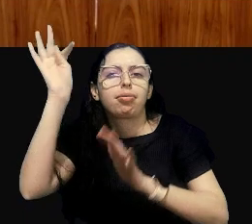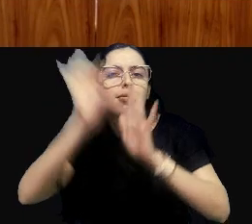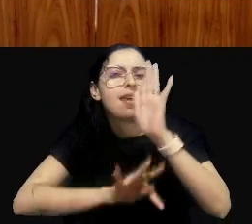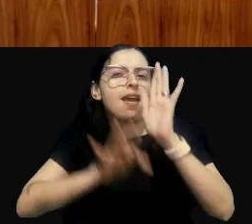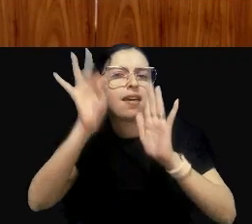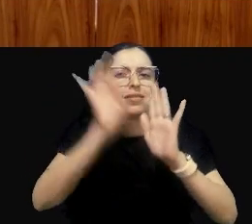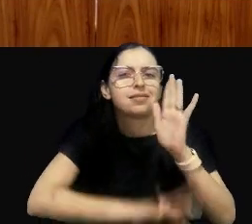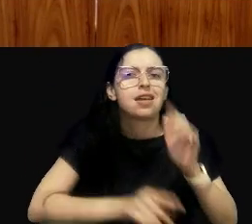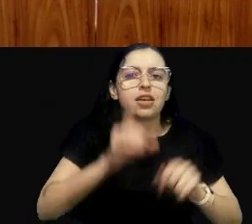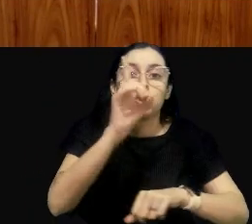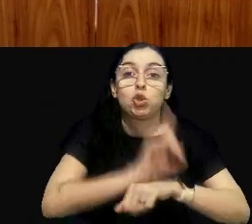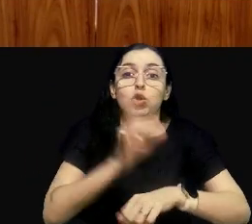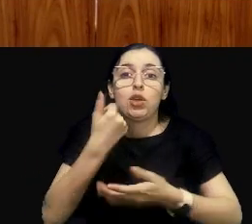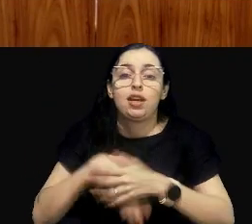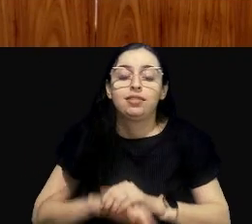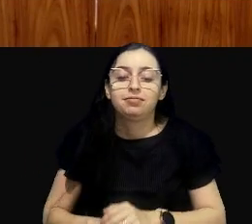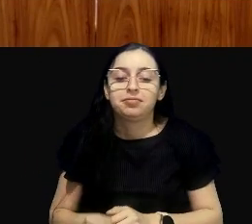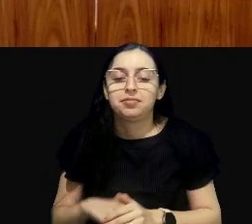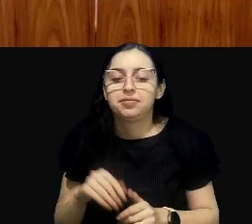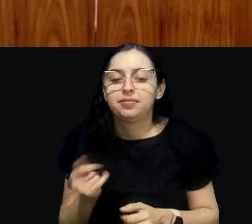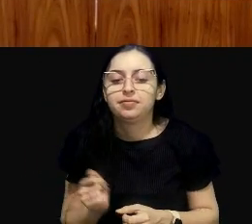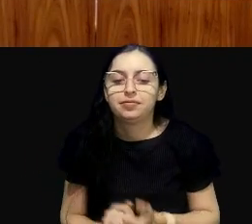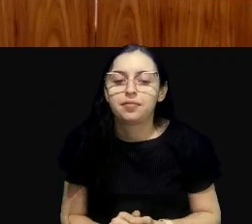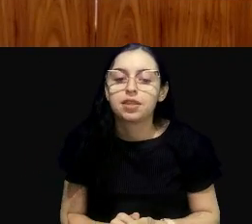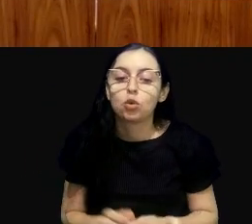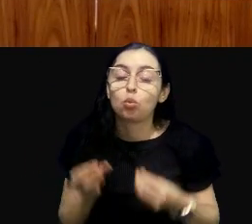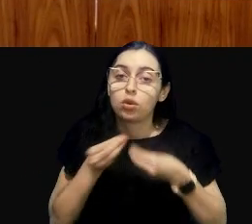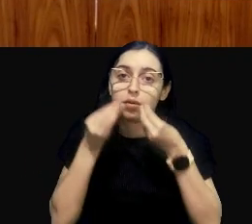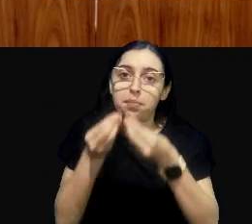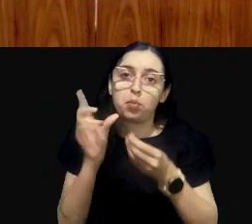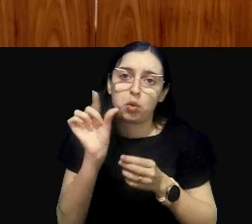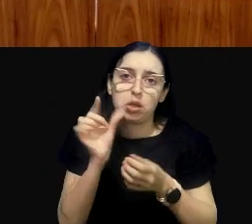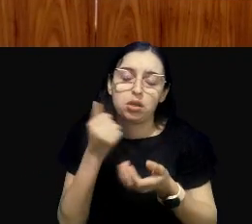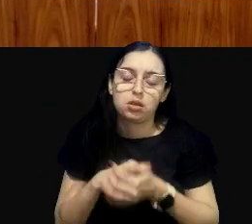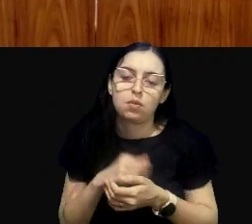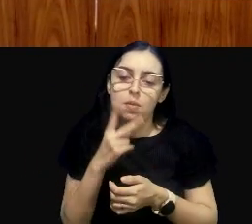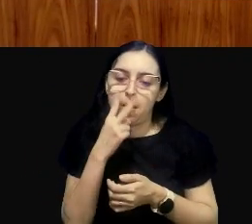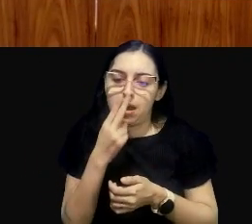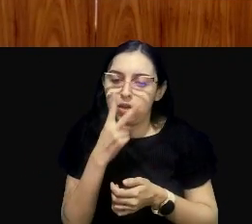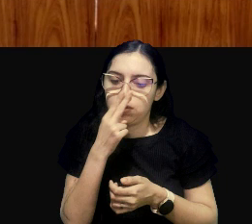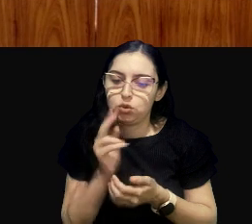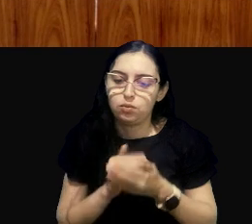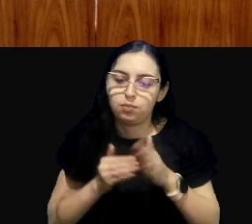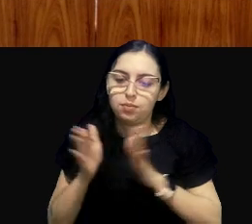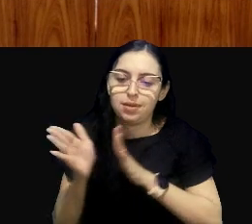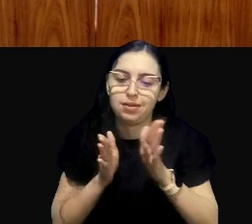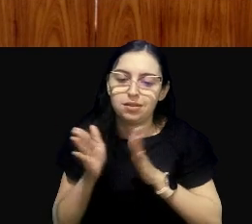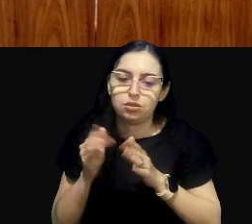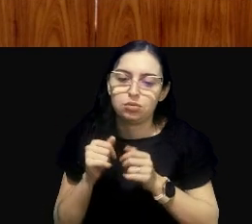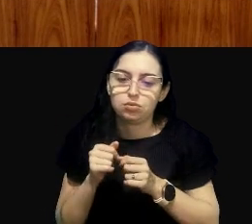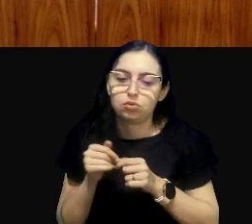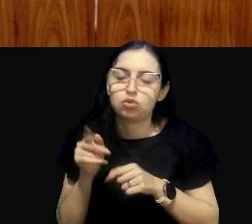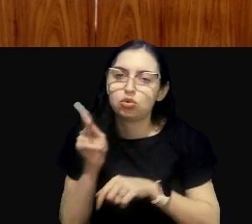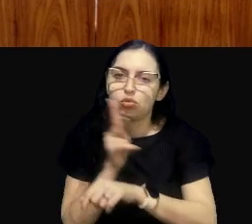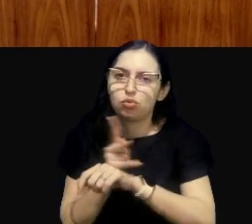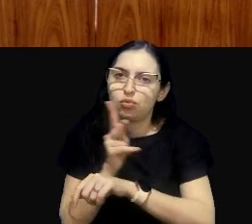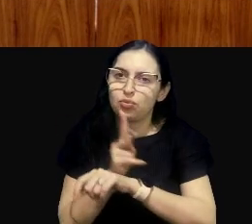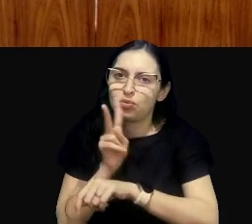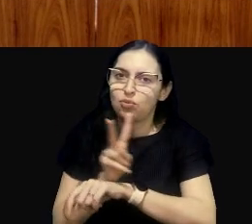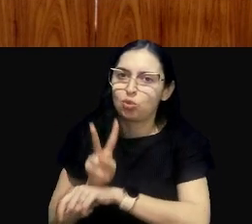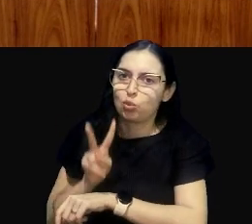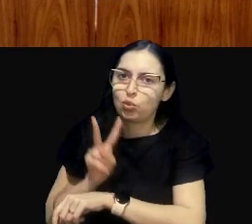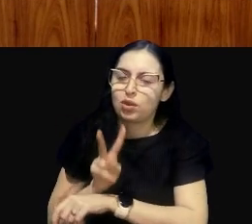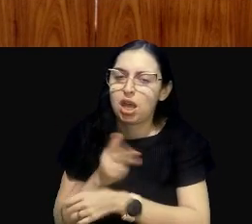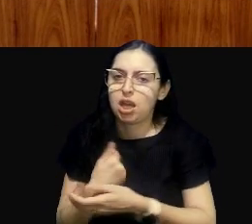doutorado, etc. Vou tentar contribuir um pouquinho, eu acho que passa por um lado de fiscalização ambiental,